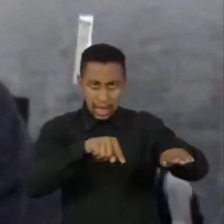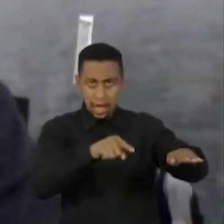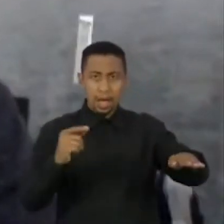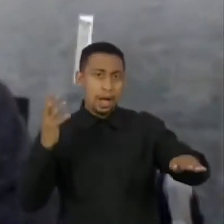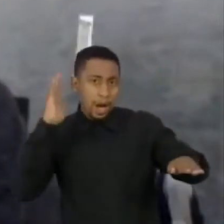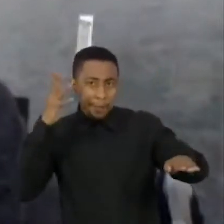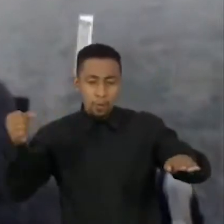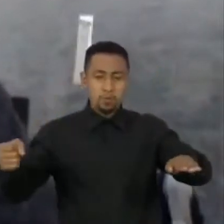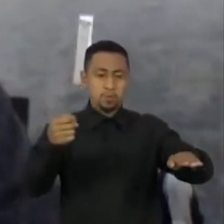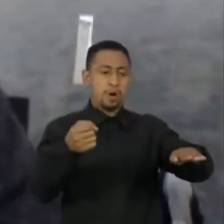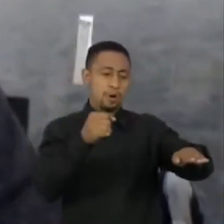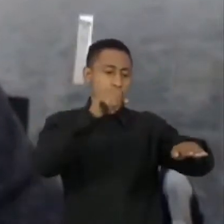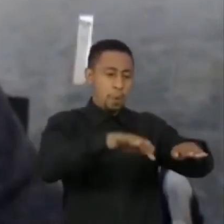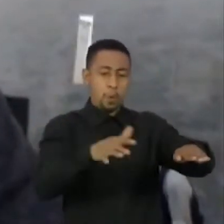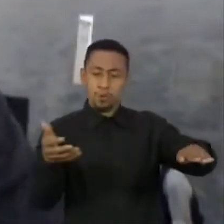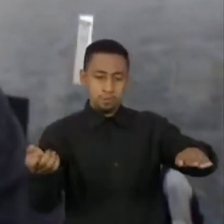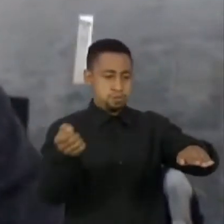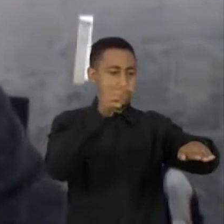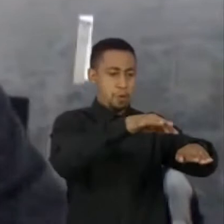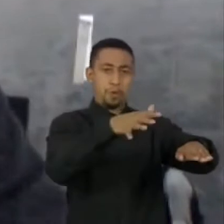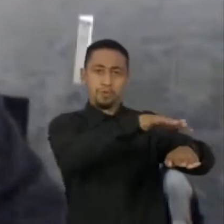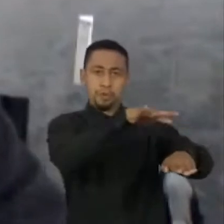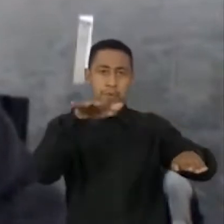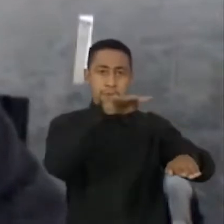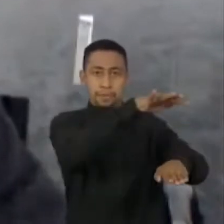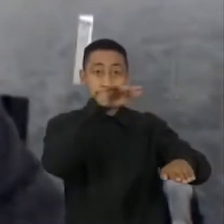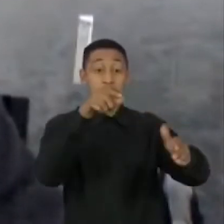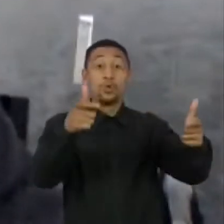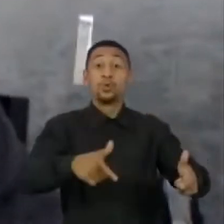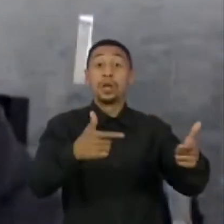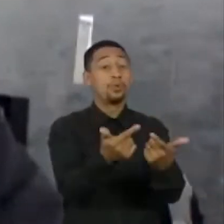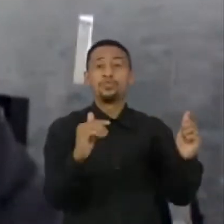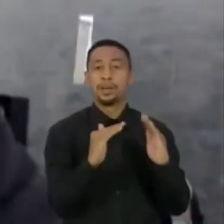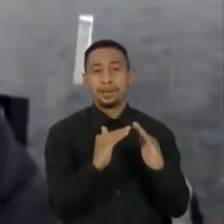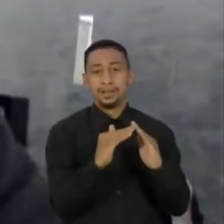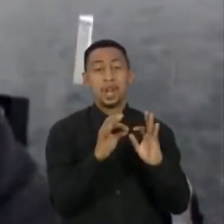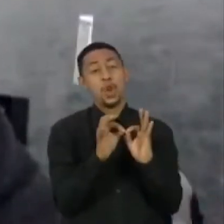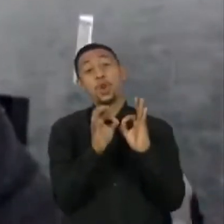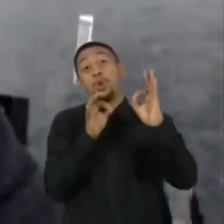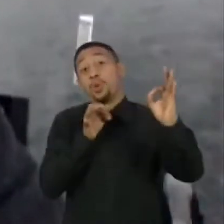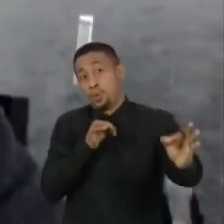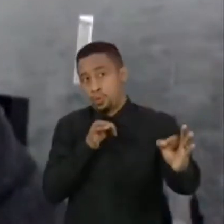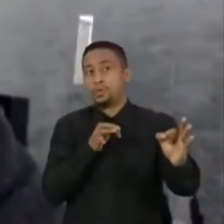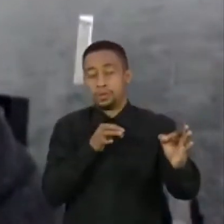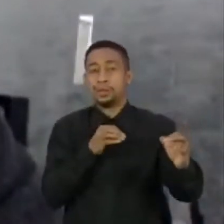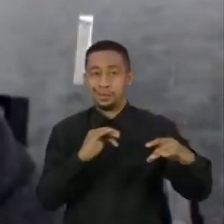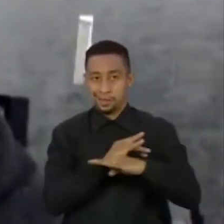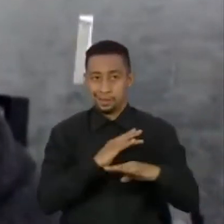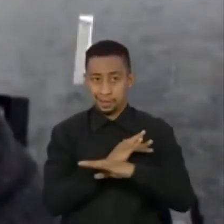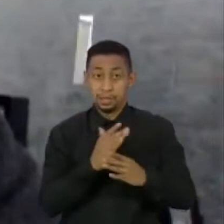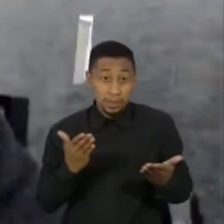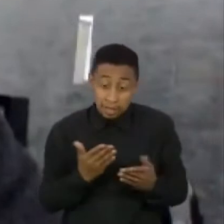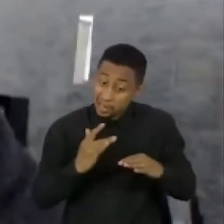lugares onde não haviam moradias, onde não haviam afastados da cidade, vamos dizer assim. E as